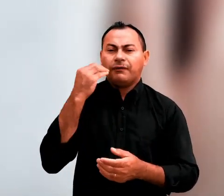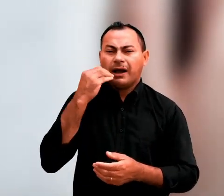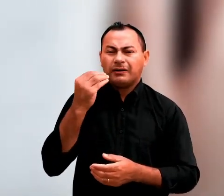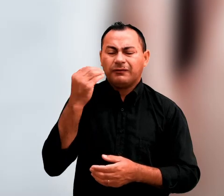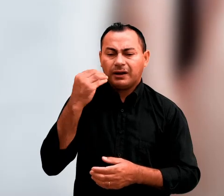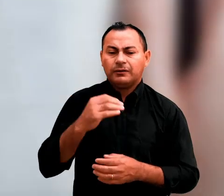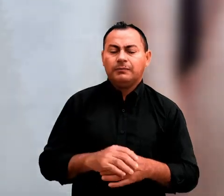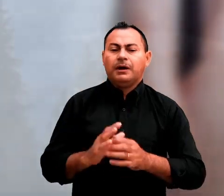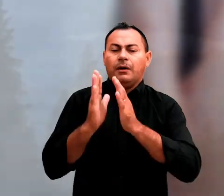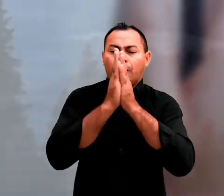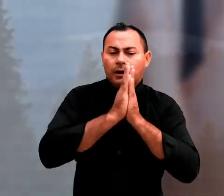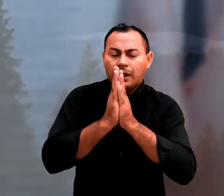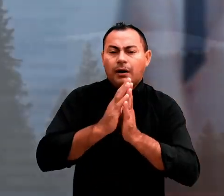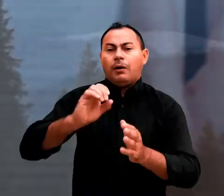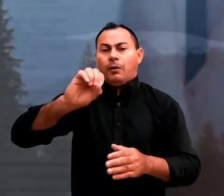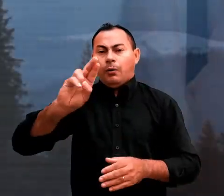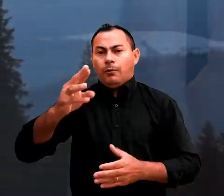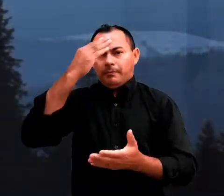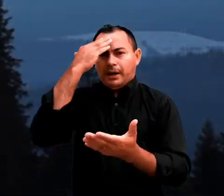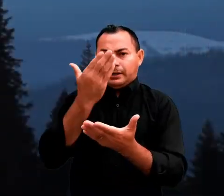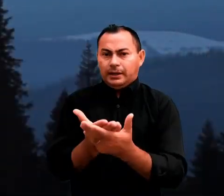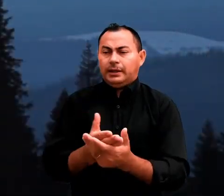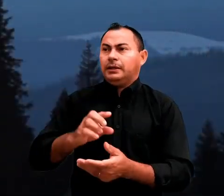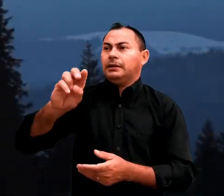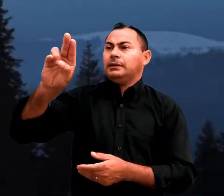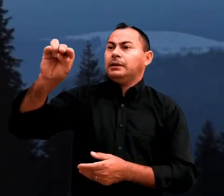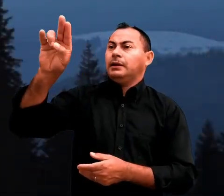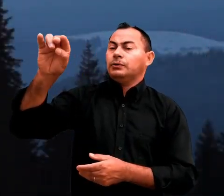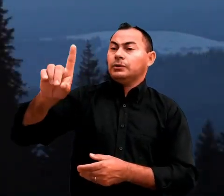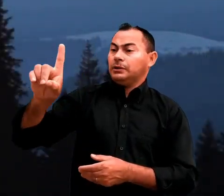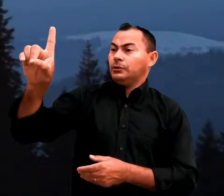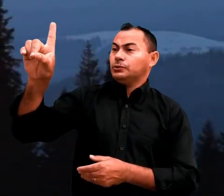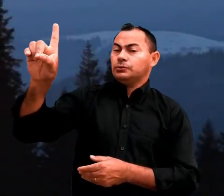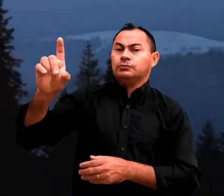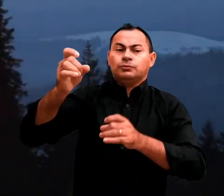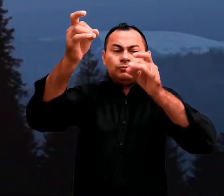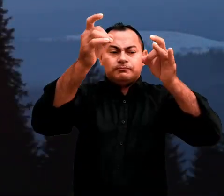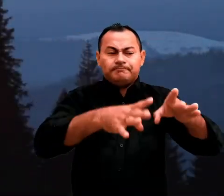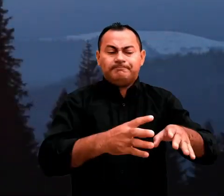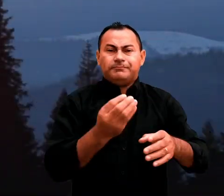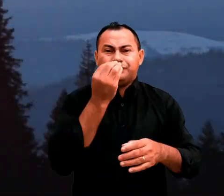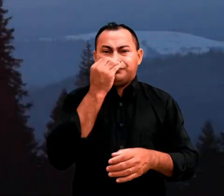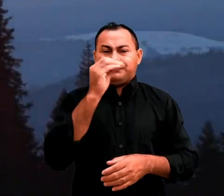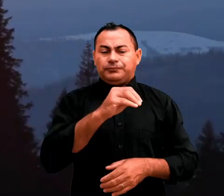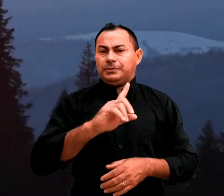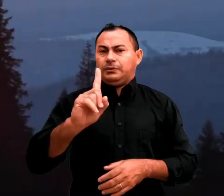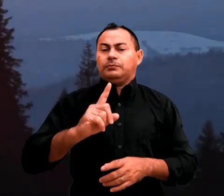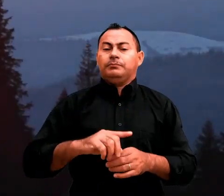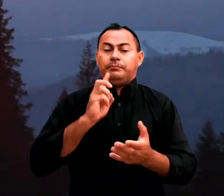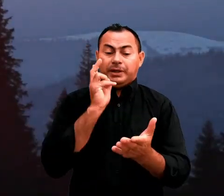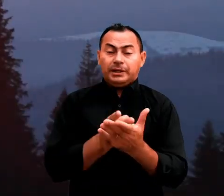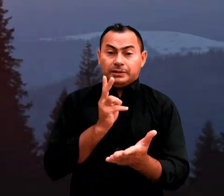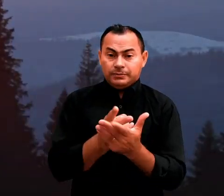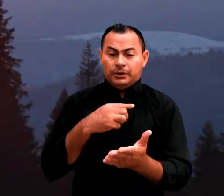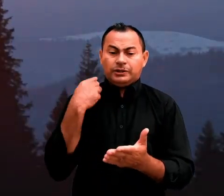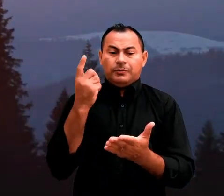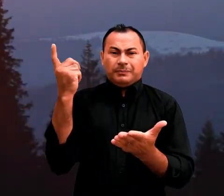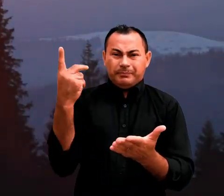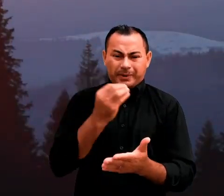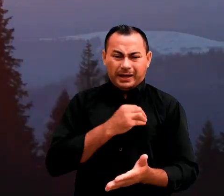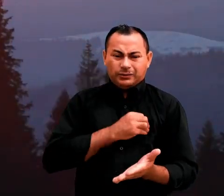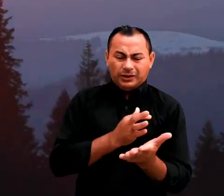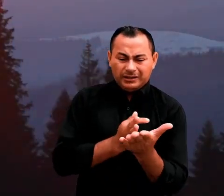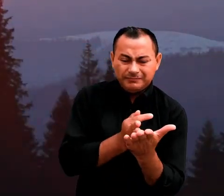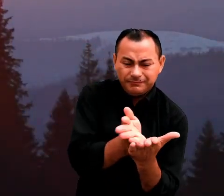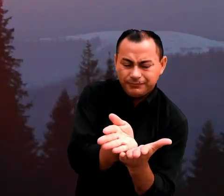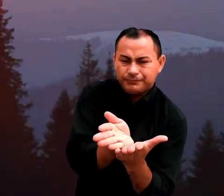fracos demais para orar ou para crer, Deus nunca vai negar-se a si mesmo. Mesmo que sejamos infiéis, Ele